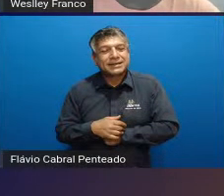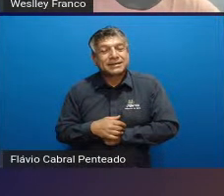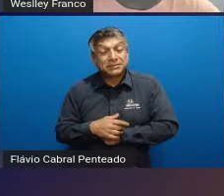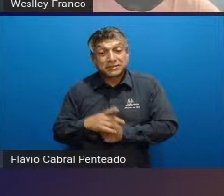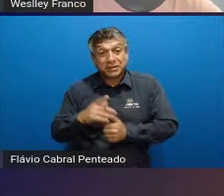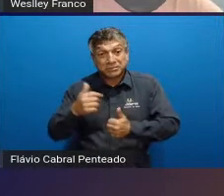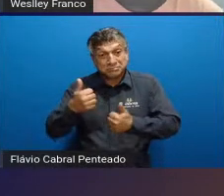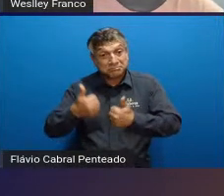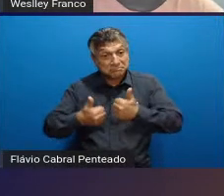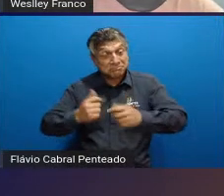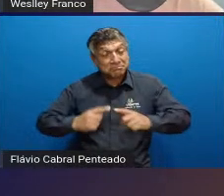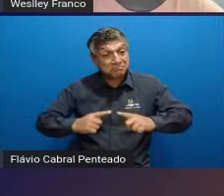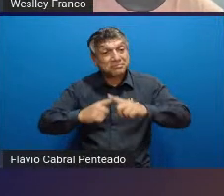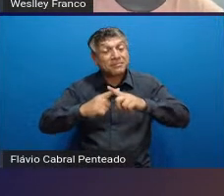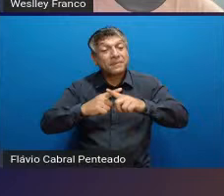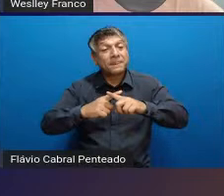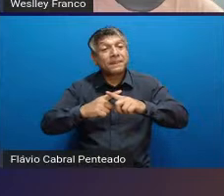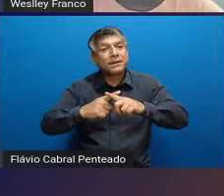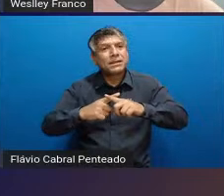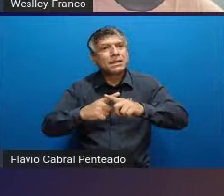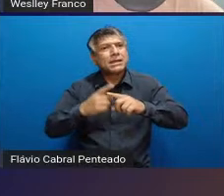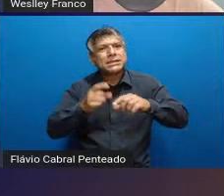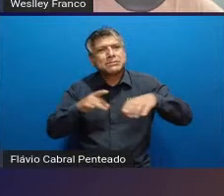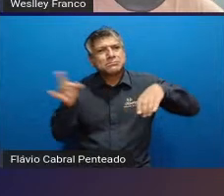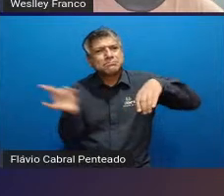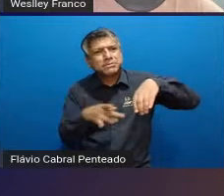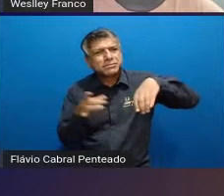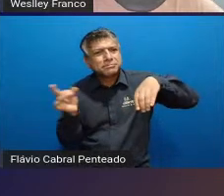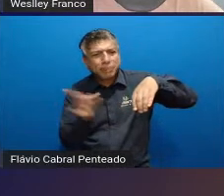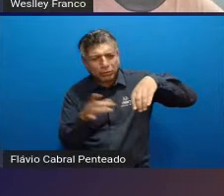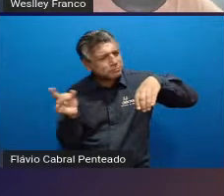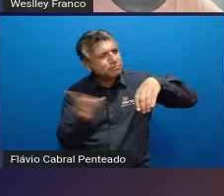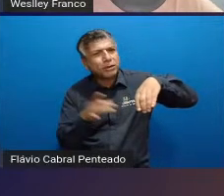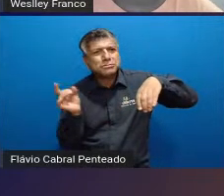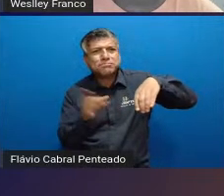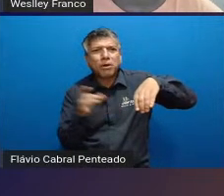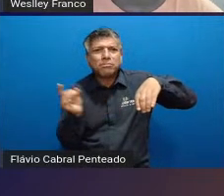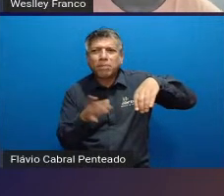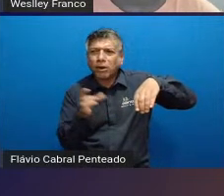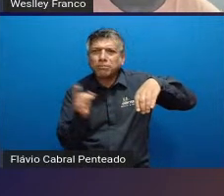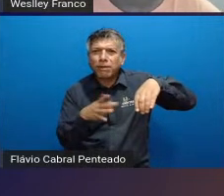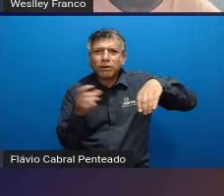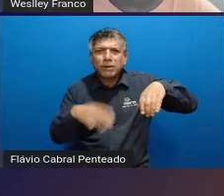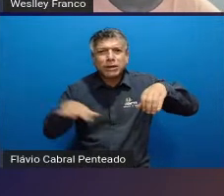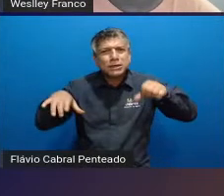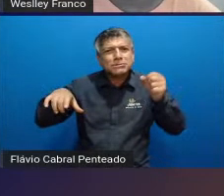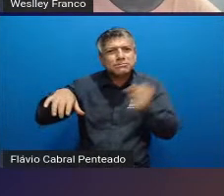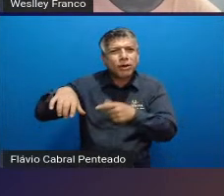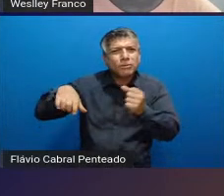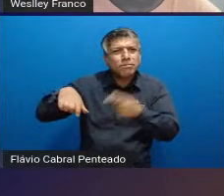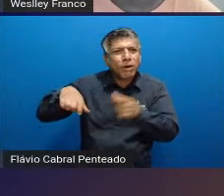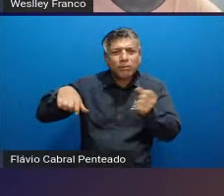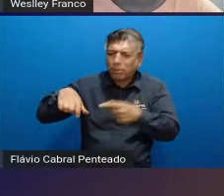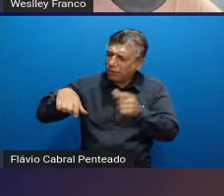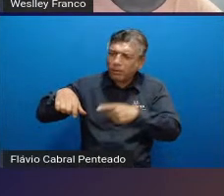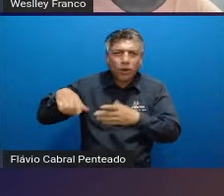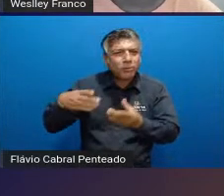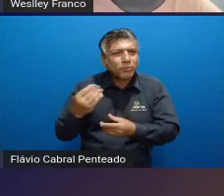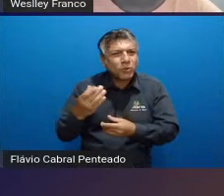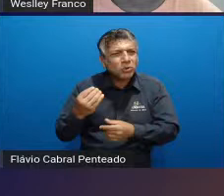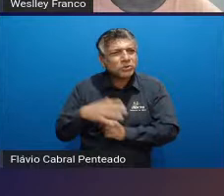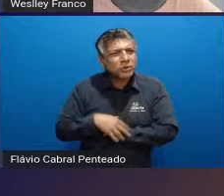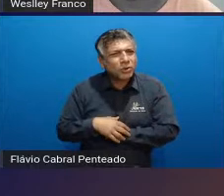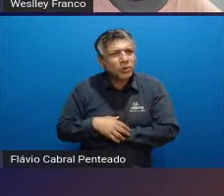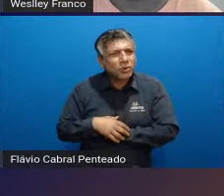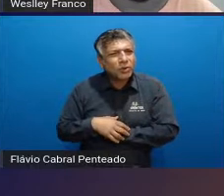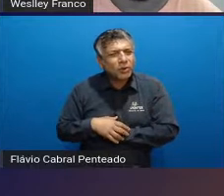jogos né estavam saindo muitos gols e de repente pararam para pensar ó é